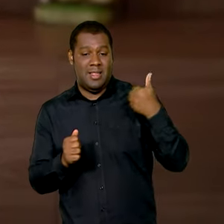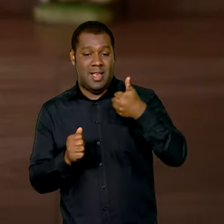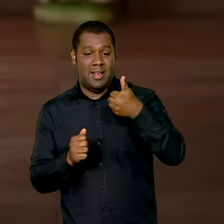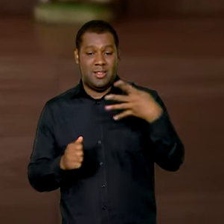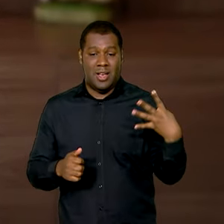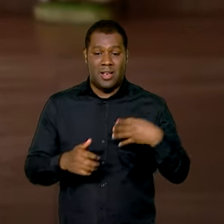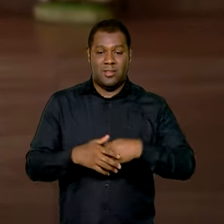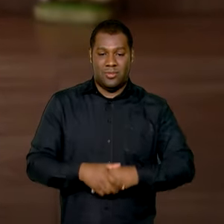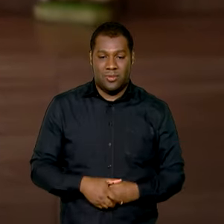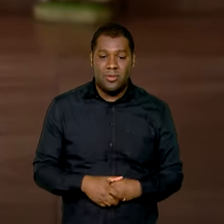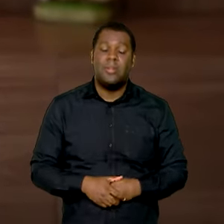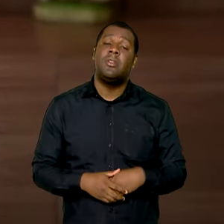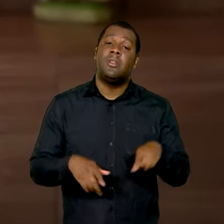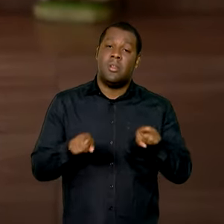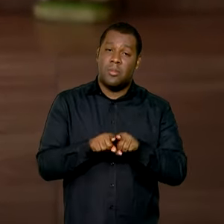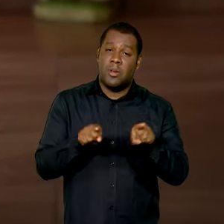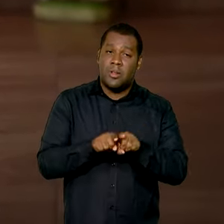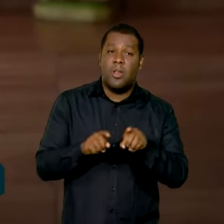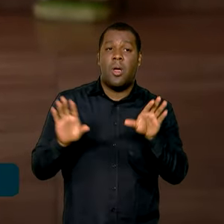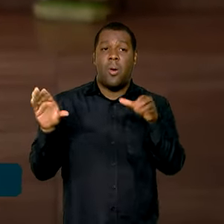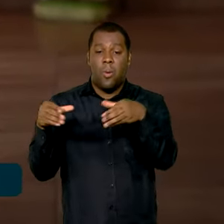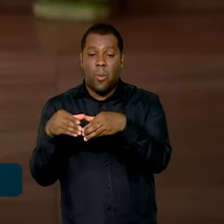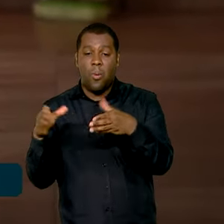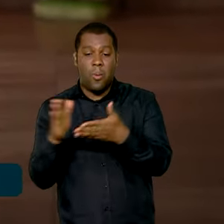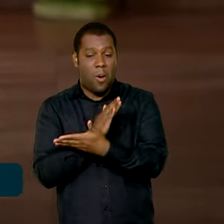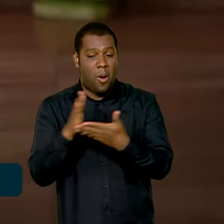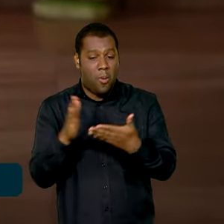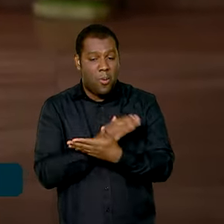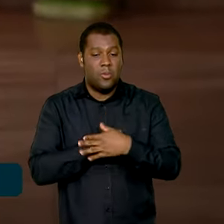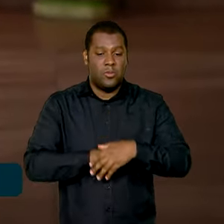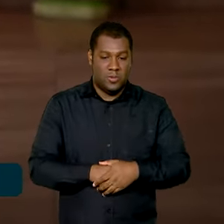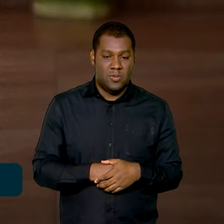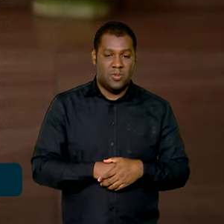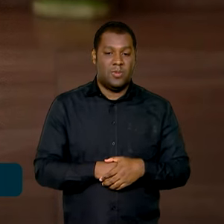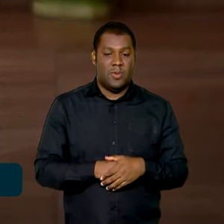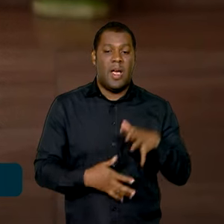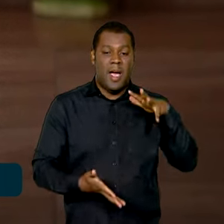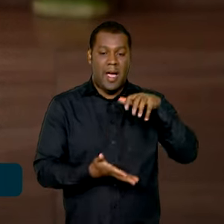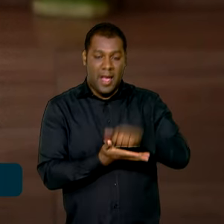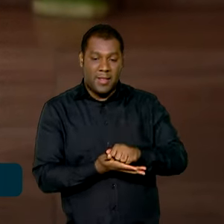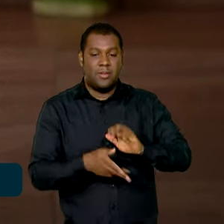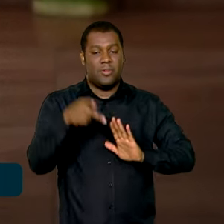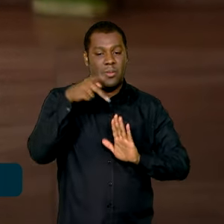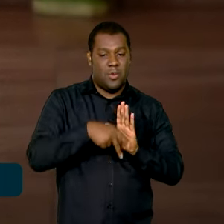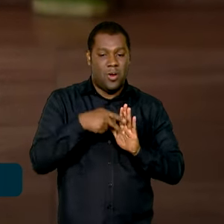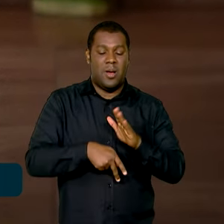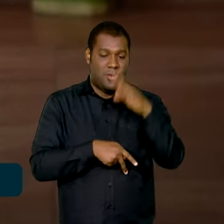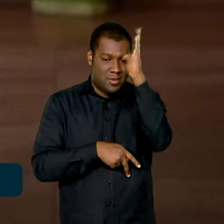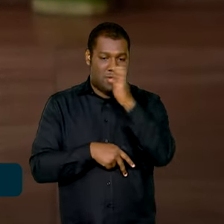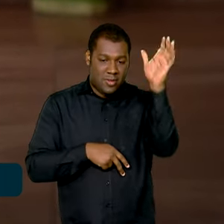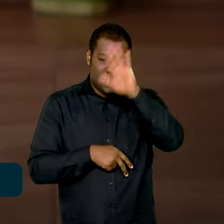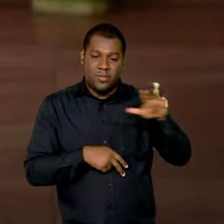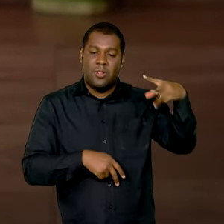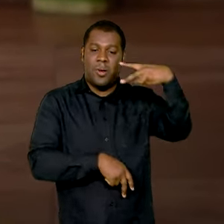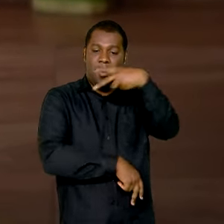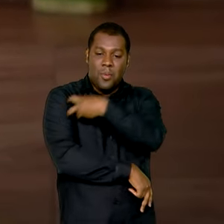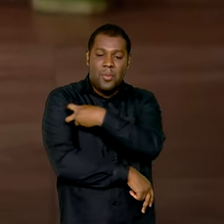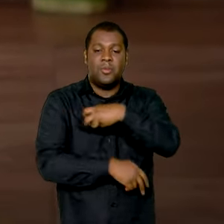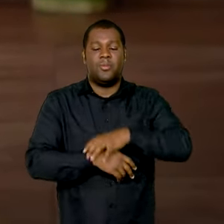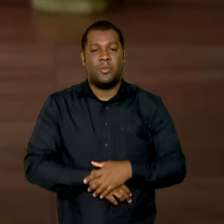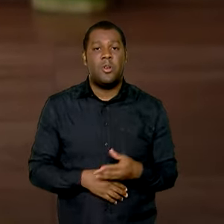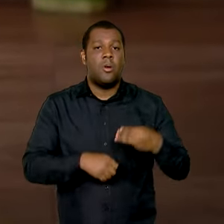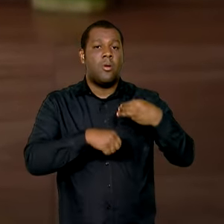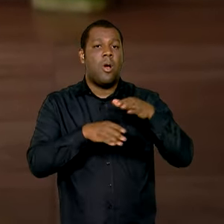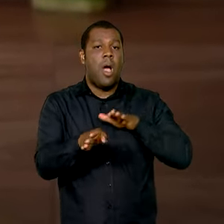grupos específicos definidos pelo Programa Nacional de Imunizações, também orientamos aos estados e